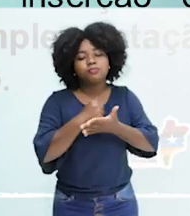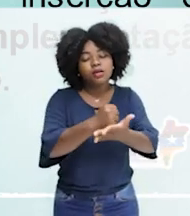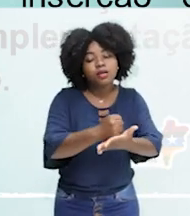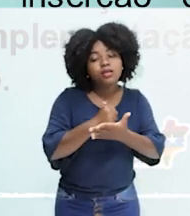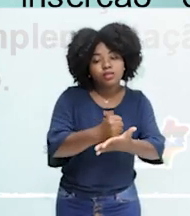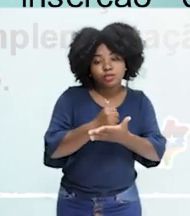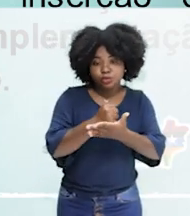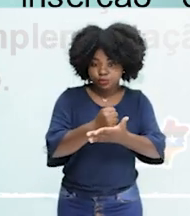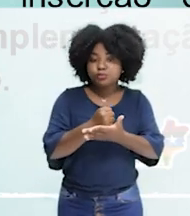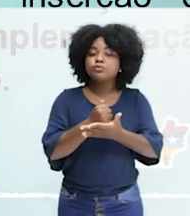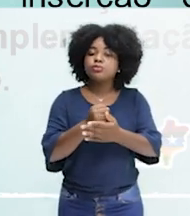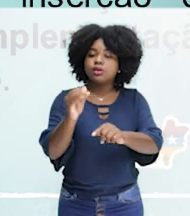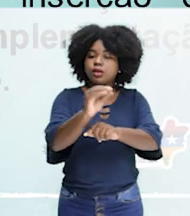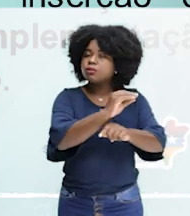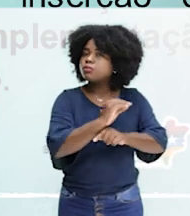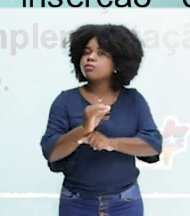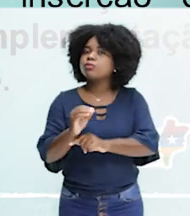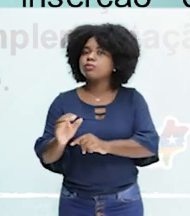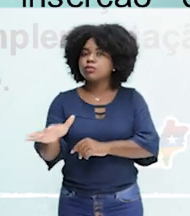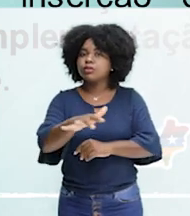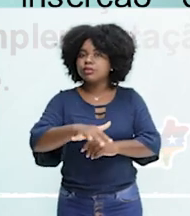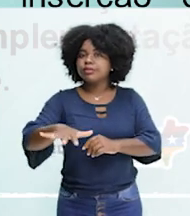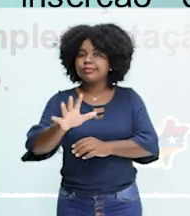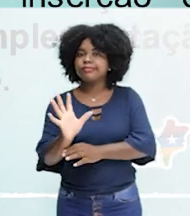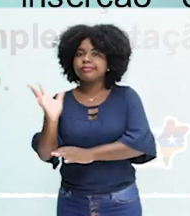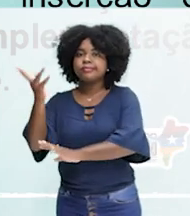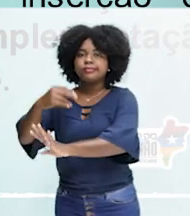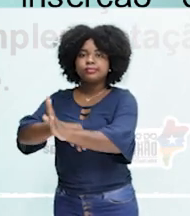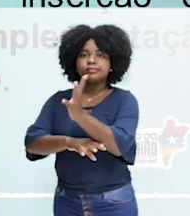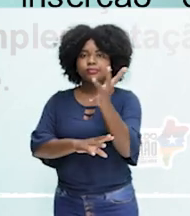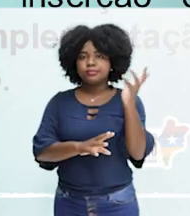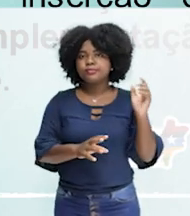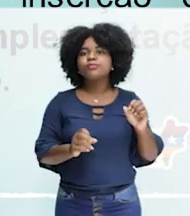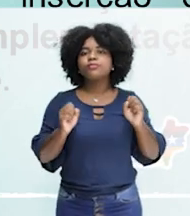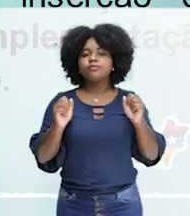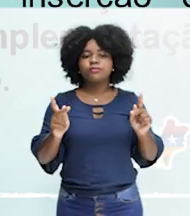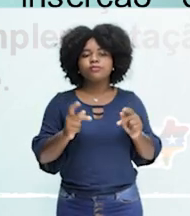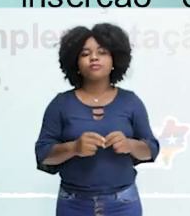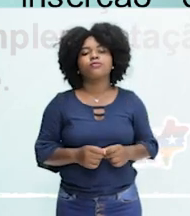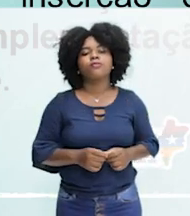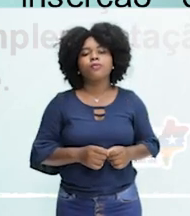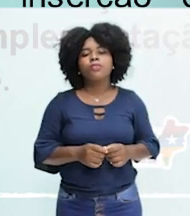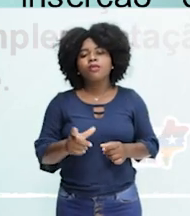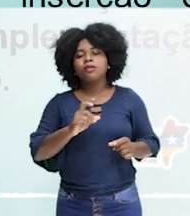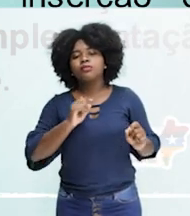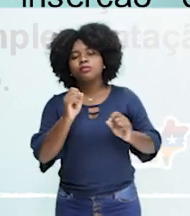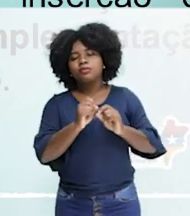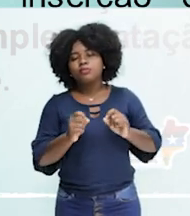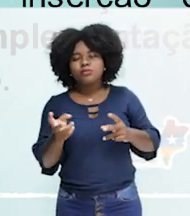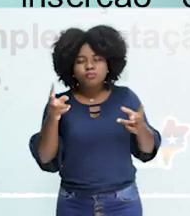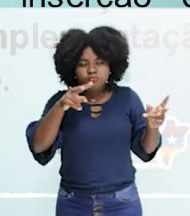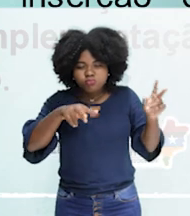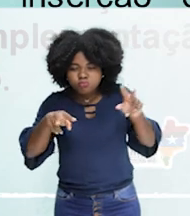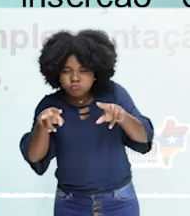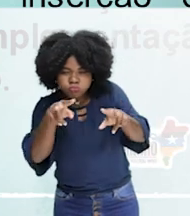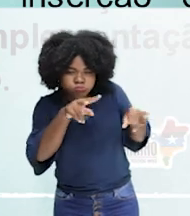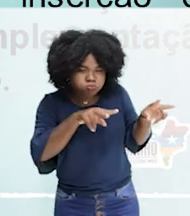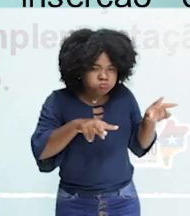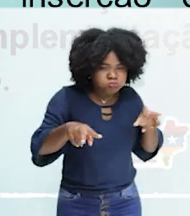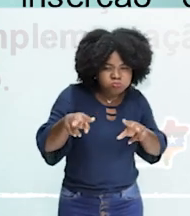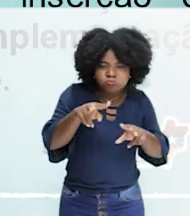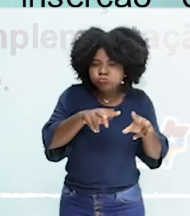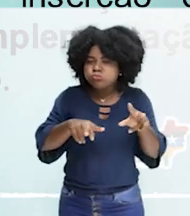recuperação do meio ambiente. Então, ele que vai procurar as regras. Visa o uso sustentável dos recursos naturais e a